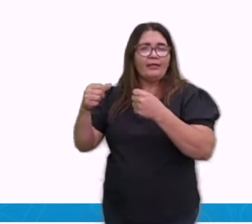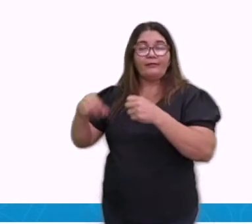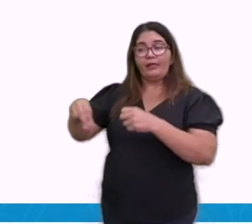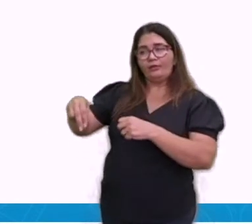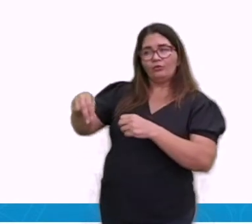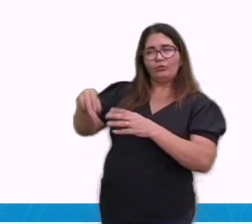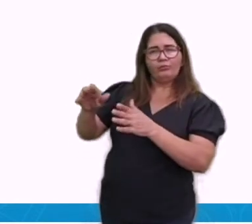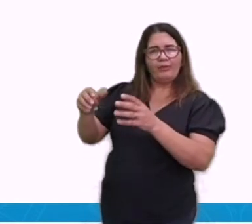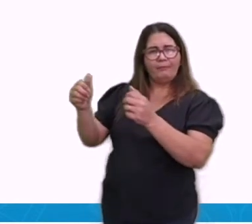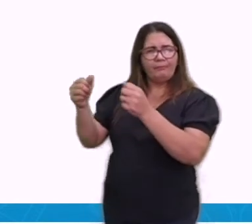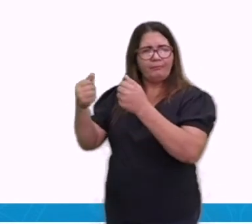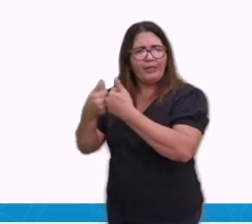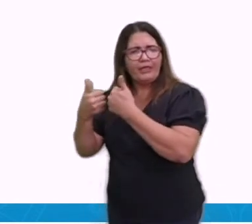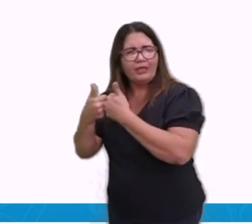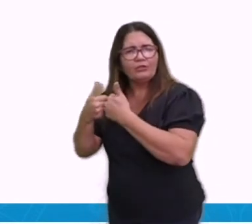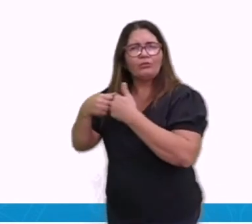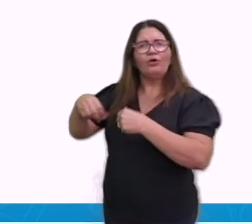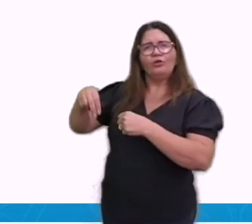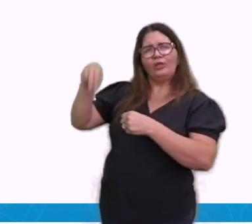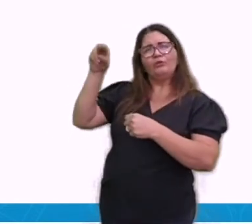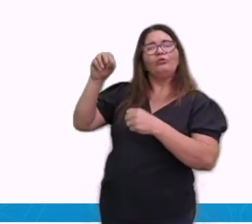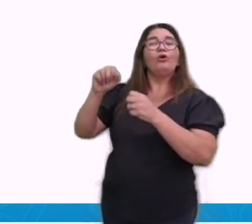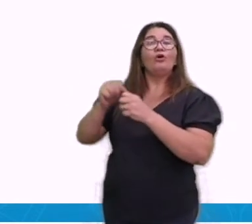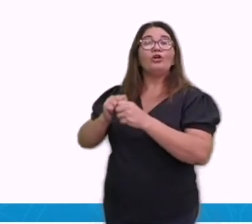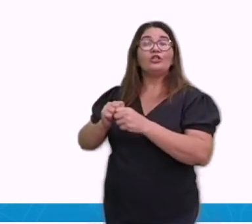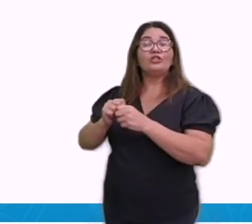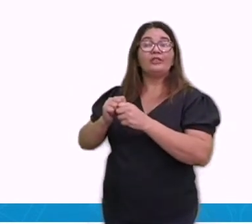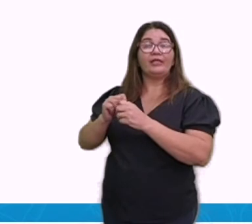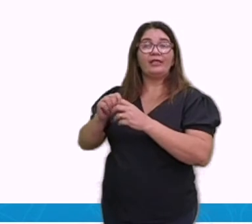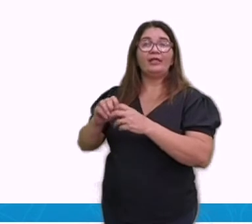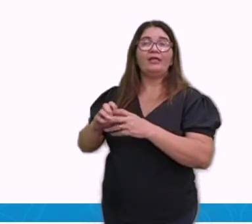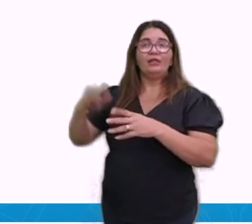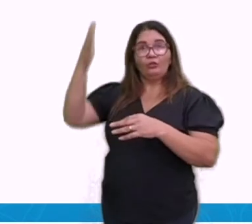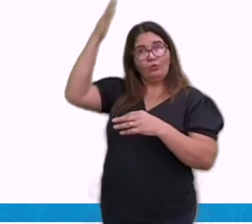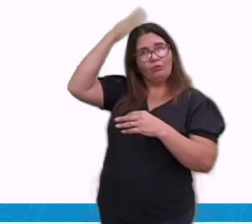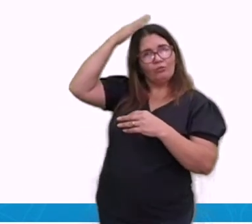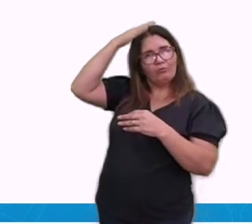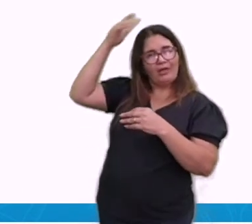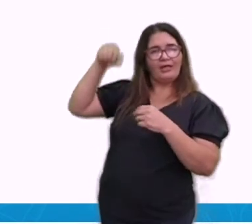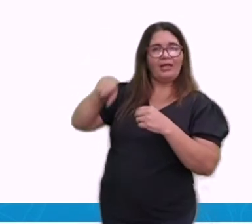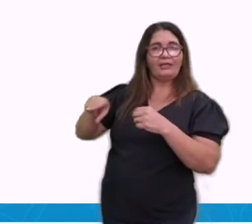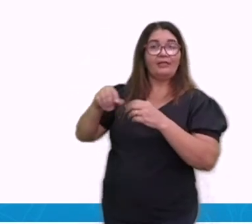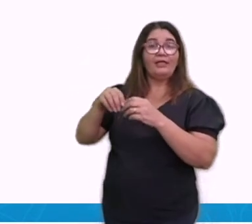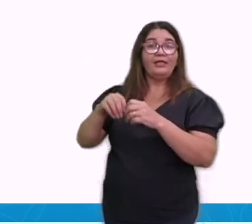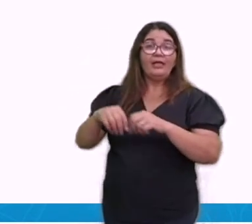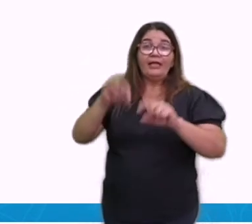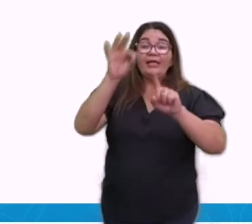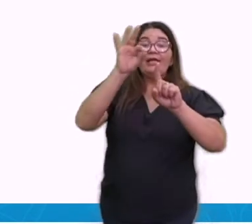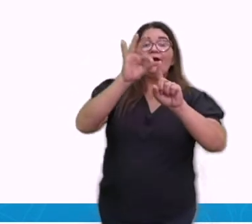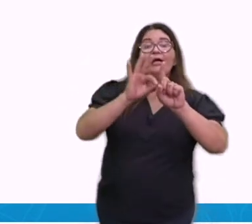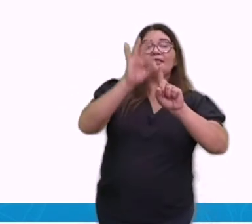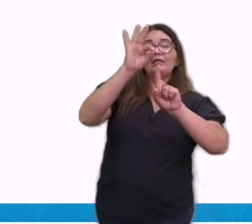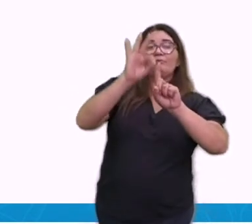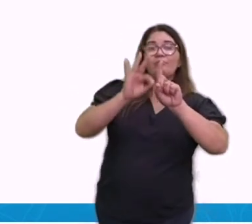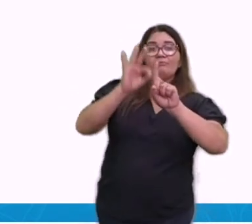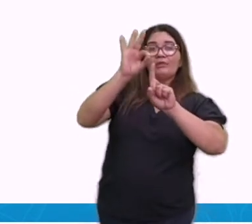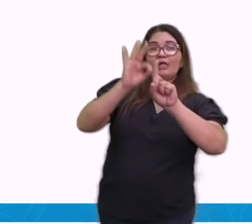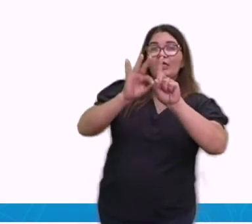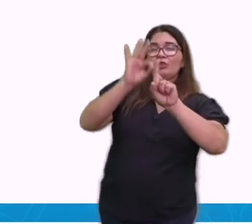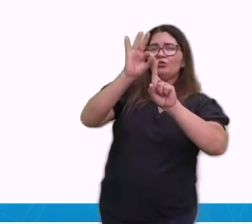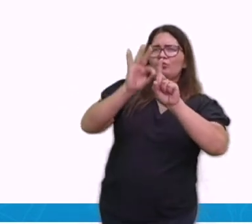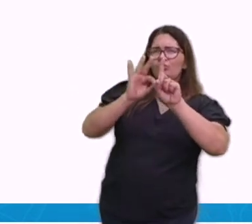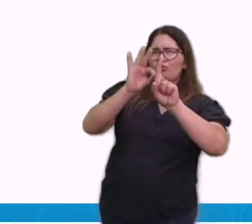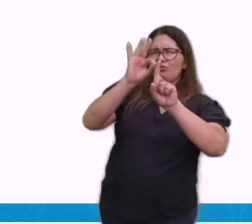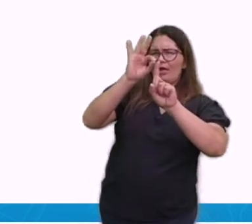estações do ano, a massa de ar tropical atlântica é elevada. Então, é uma temperatura alta. E as